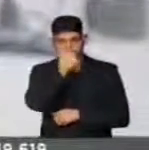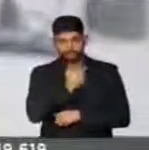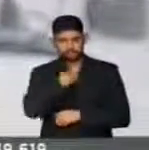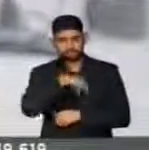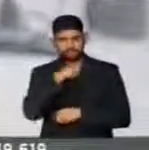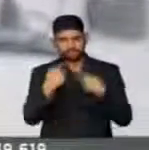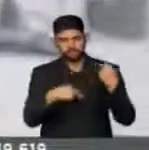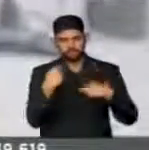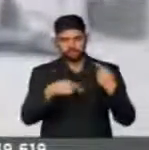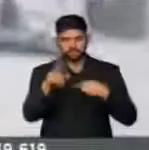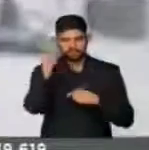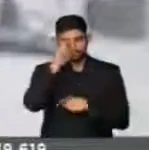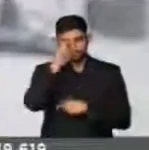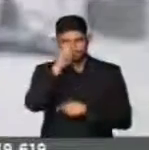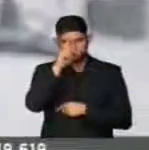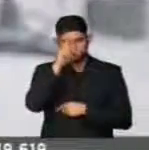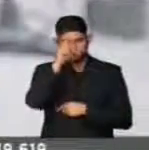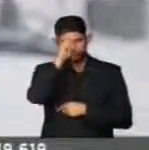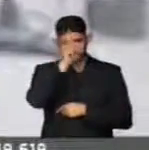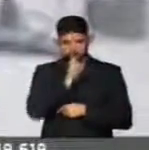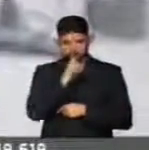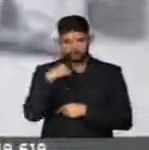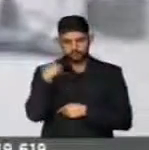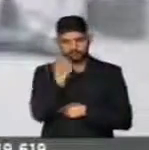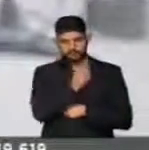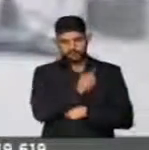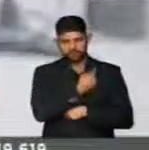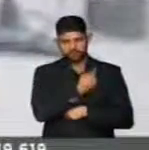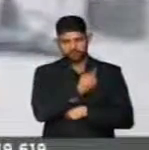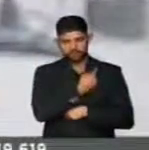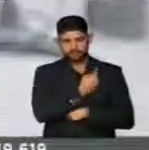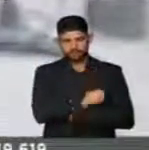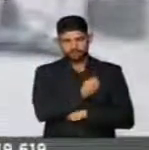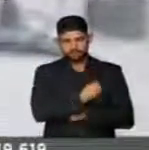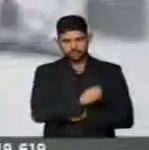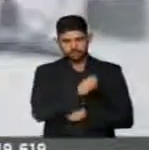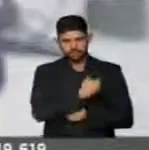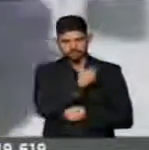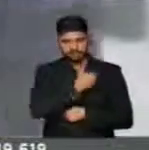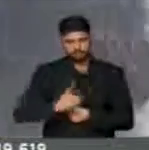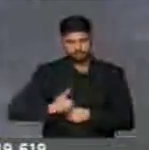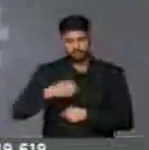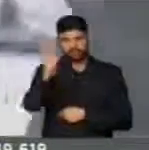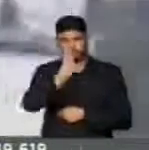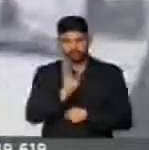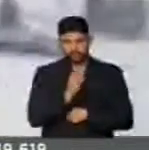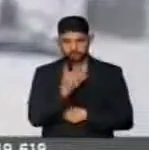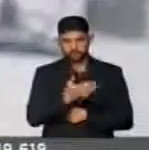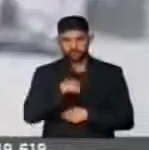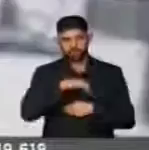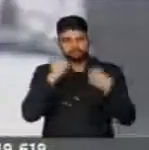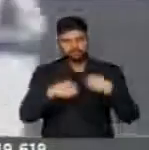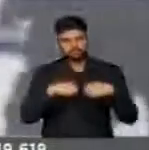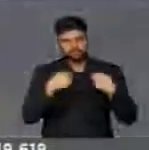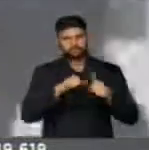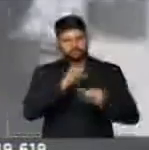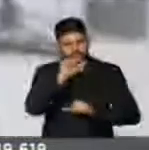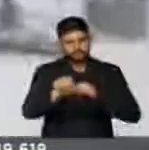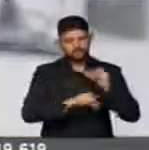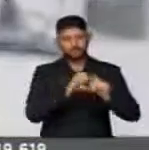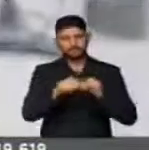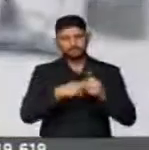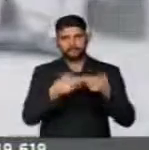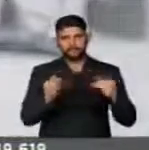tratou, histórico o perfil da nossa presença na vida pública desse país, a necessidade dessa mudança